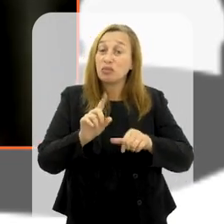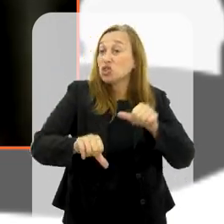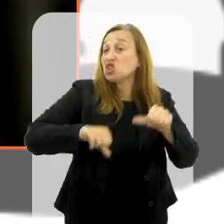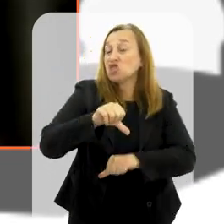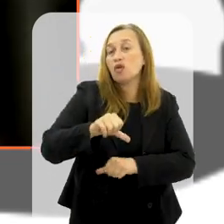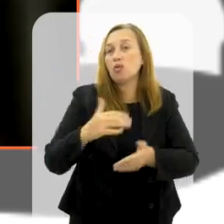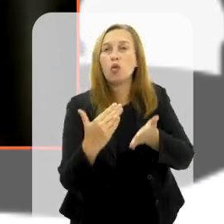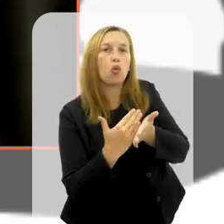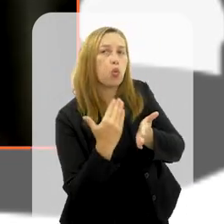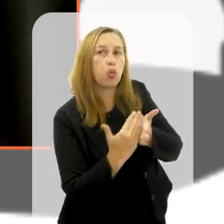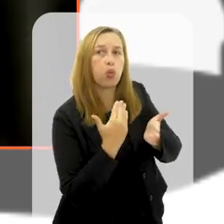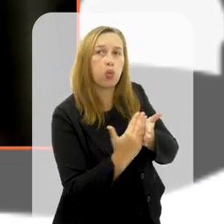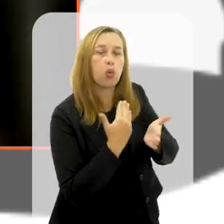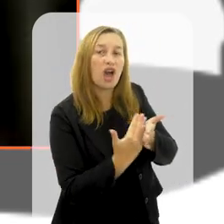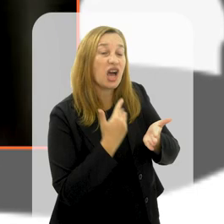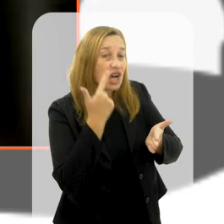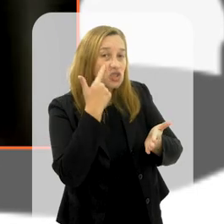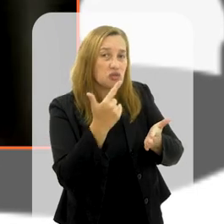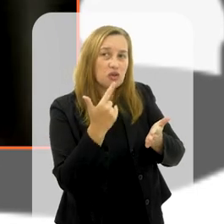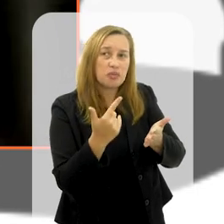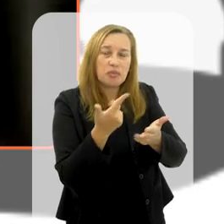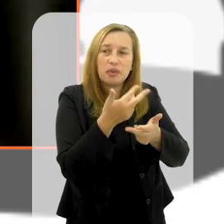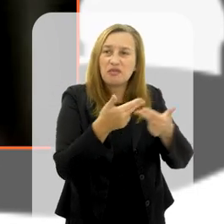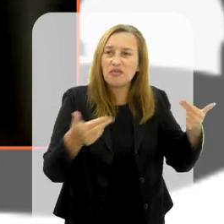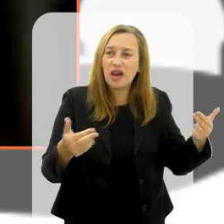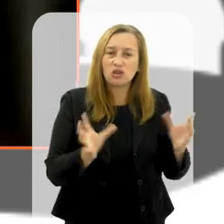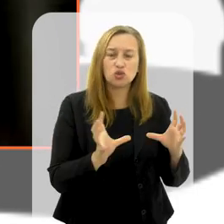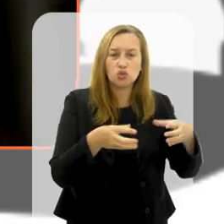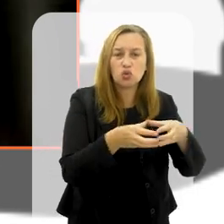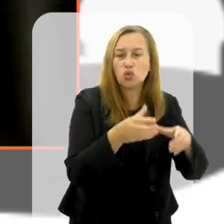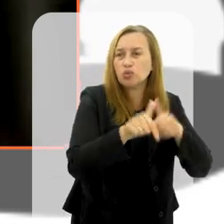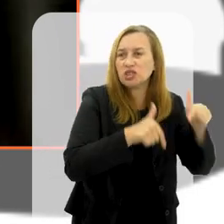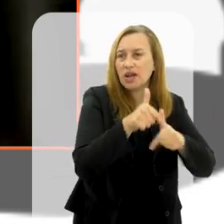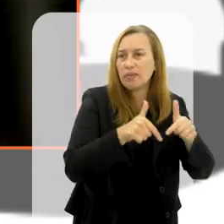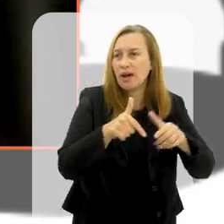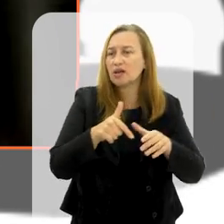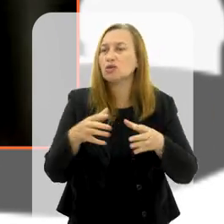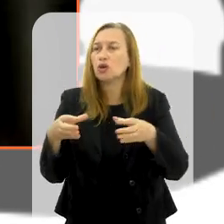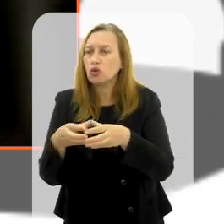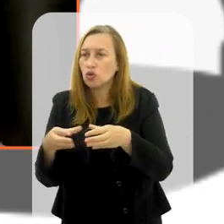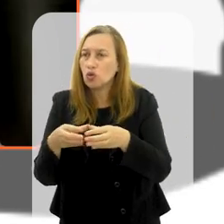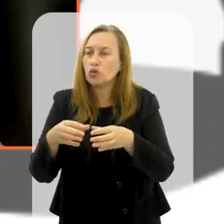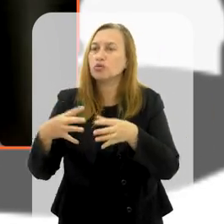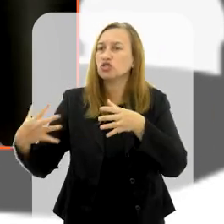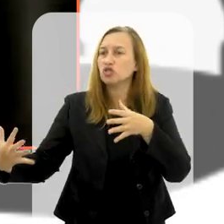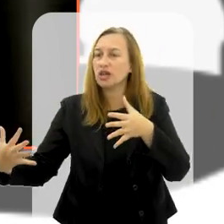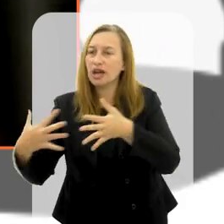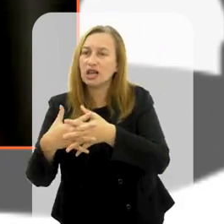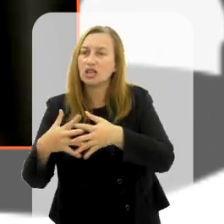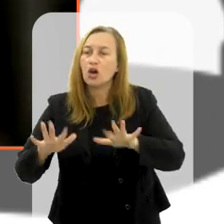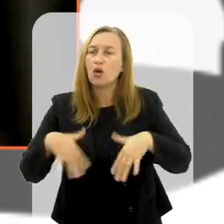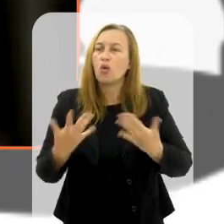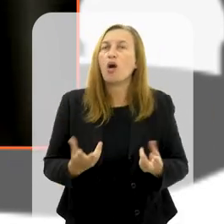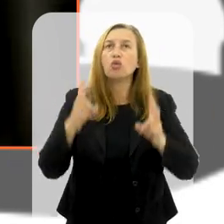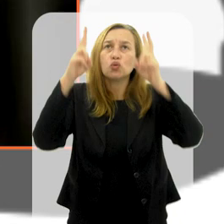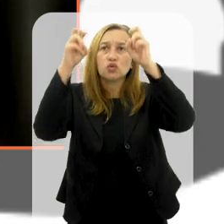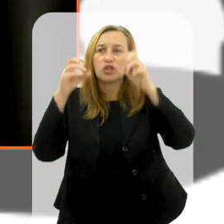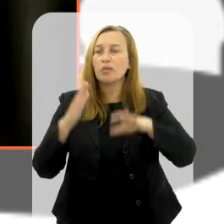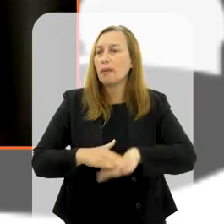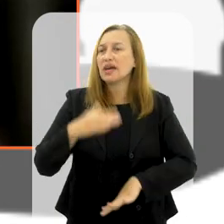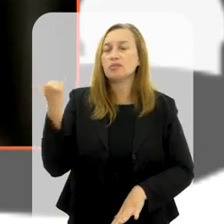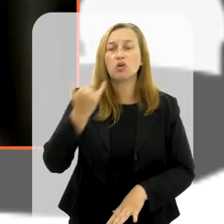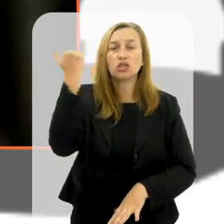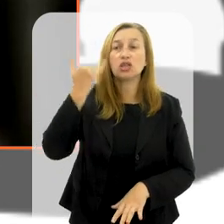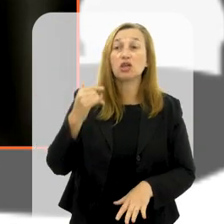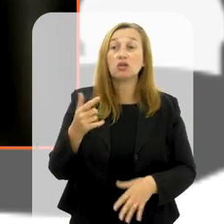a história, para a origem, a gente foi para as nomenclaturas, o que são os grupos de trabalho, o que são os grupos de engajamento, quais são os temas